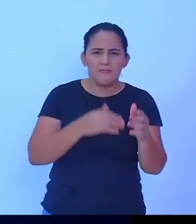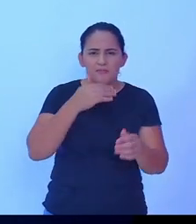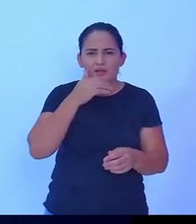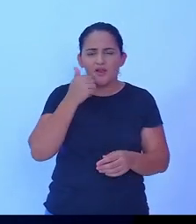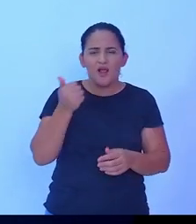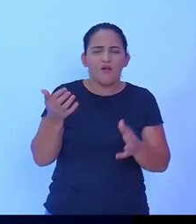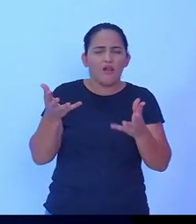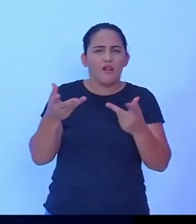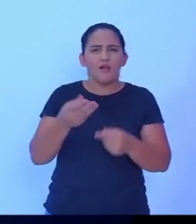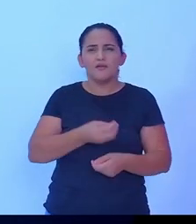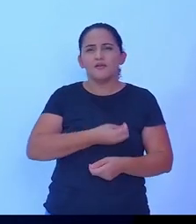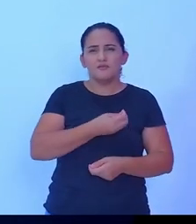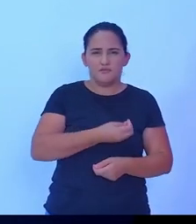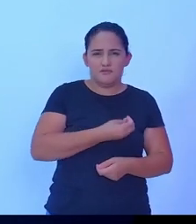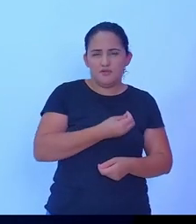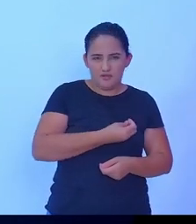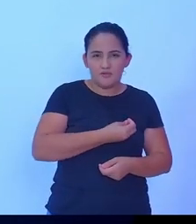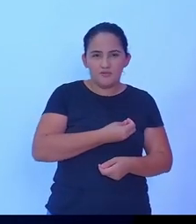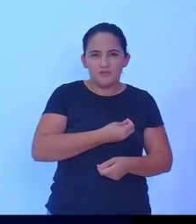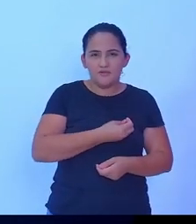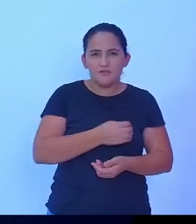qualidade de vida hoje você viu essa